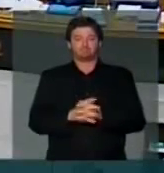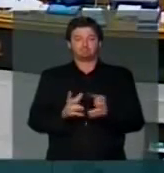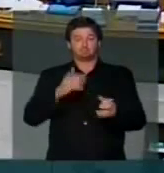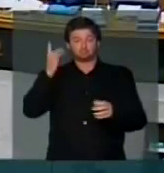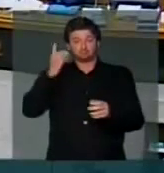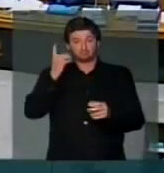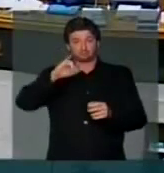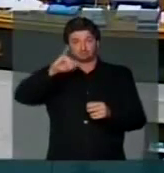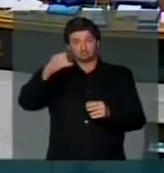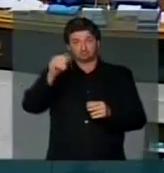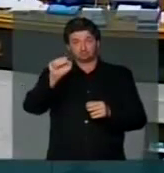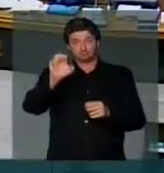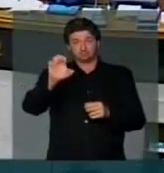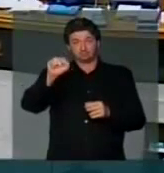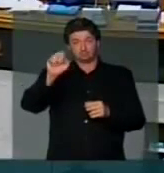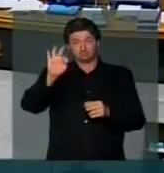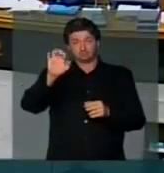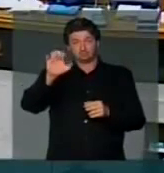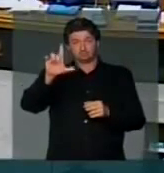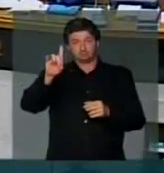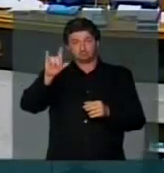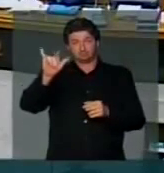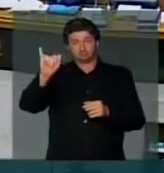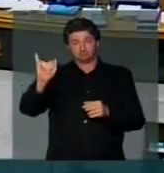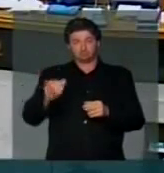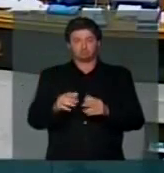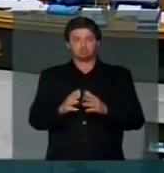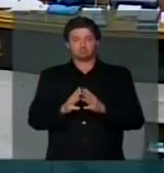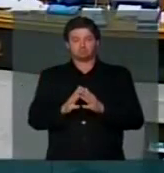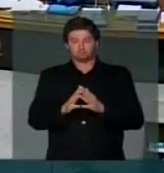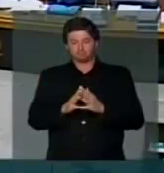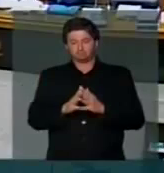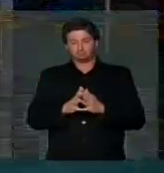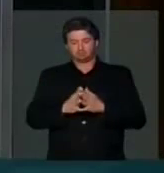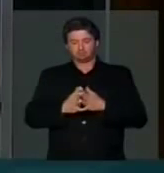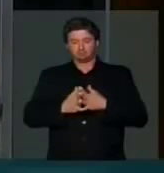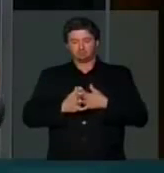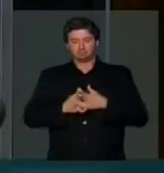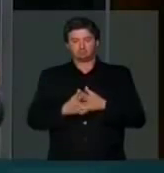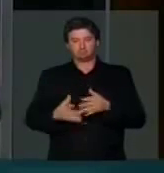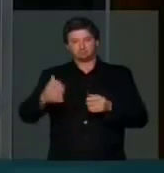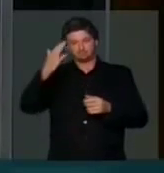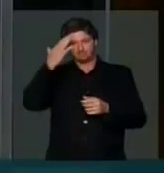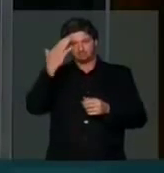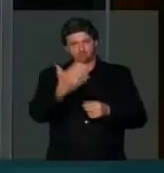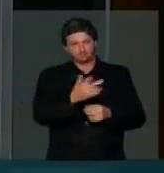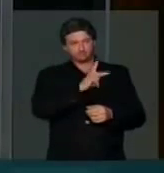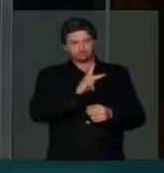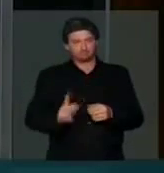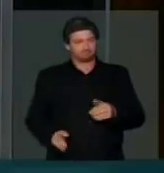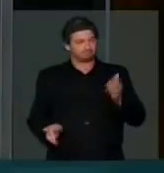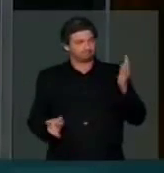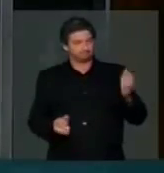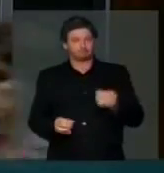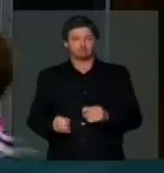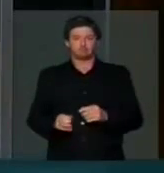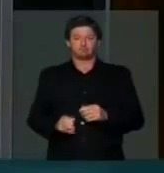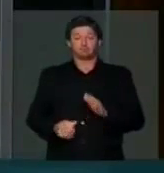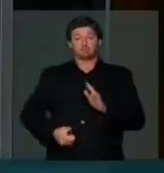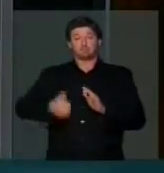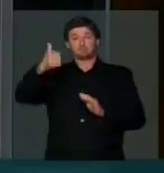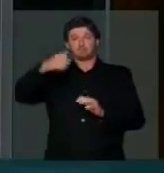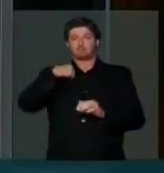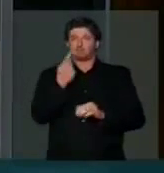Deputado José Estelho, com a palavra, está na tribuna, três minutos. Obrigado, Sr. Presidente. Em primeiro lugar,